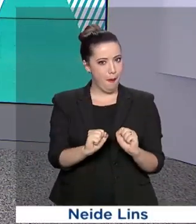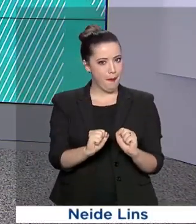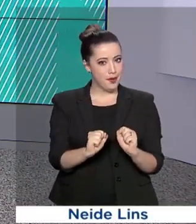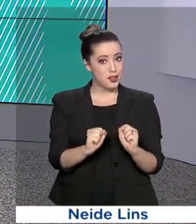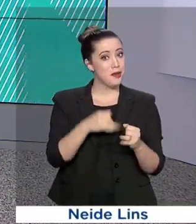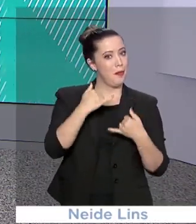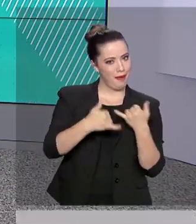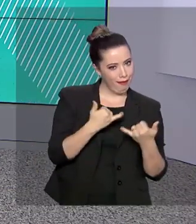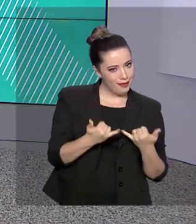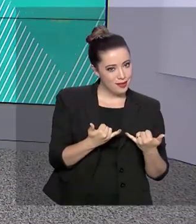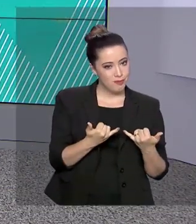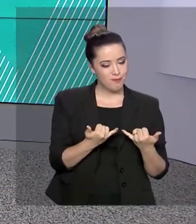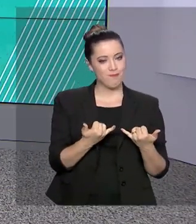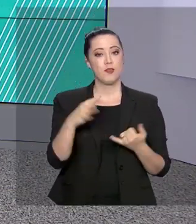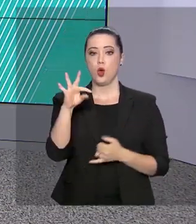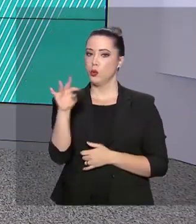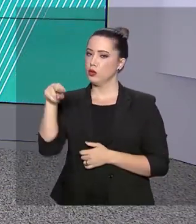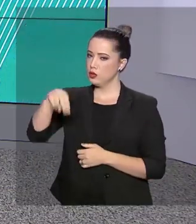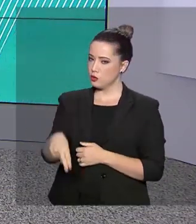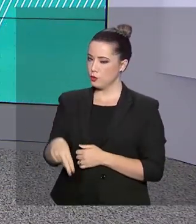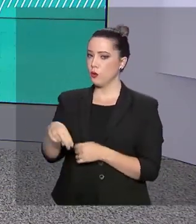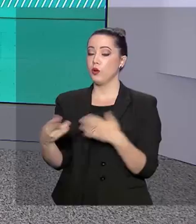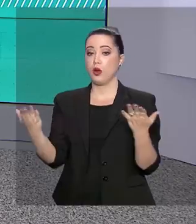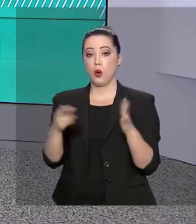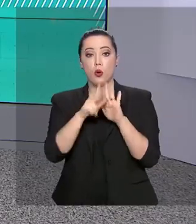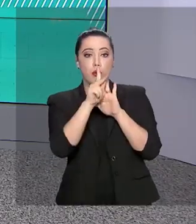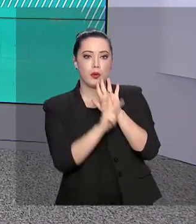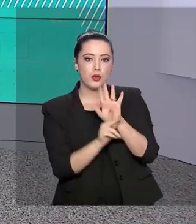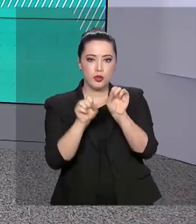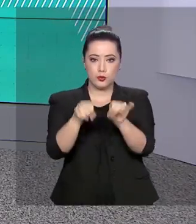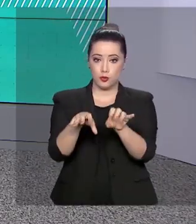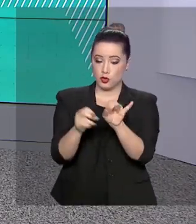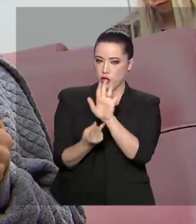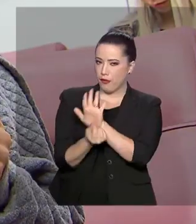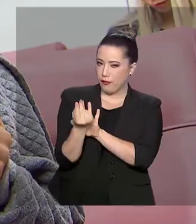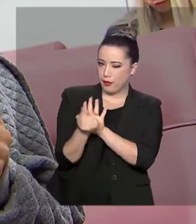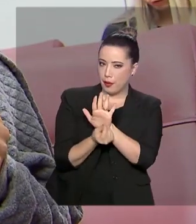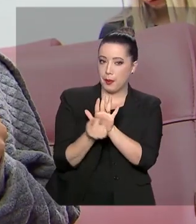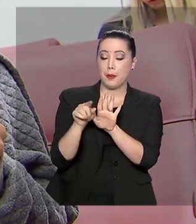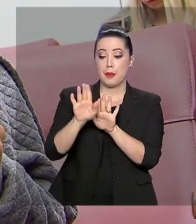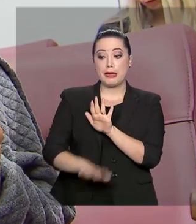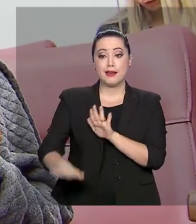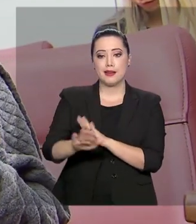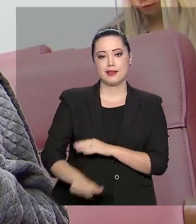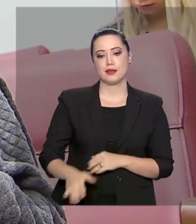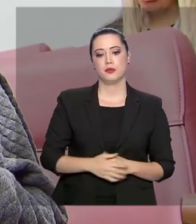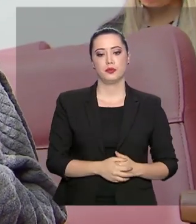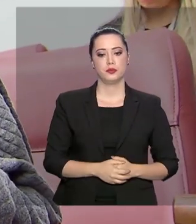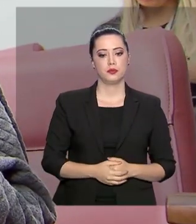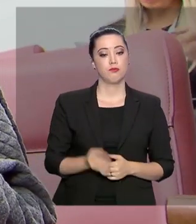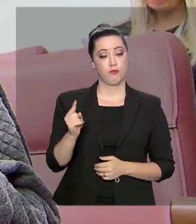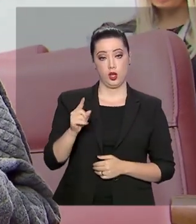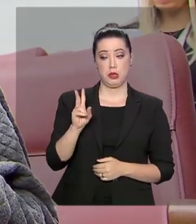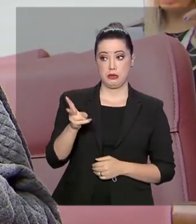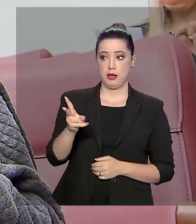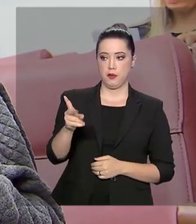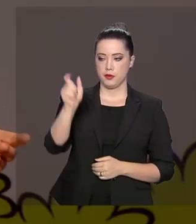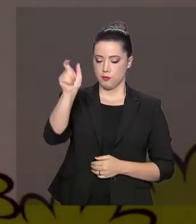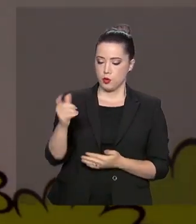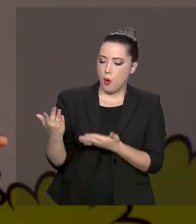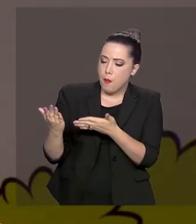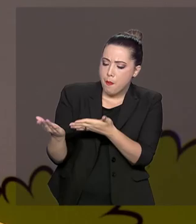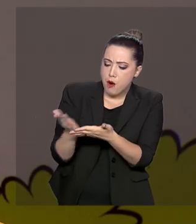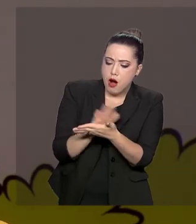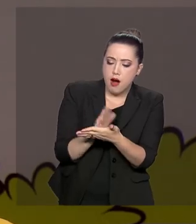Tesouro Nacional lançou um projeto de educação financeira para crianças. Todo mundo trouxe pelo menos um gibizinho para a Tietá,